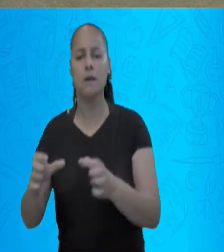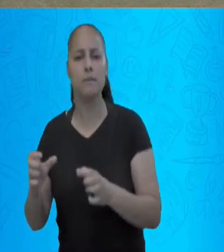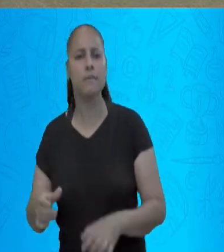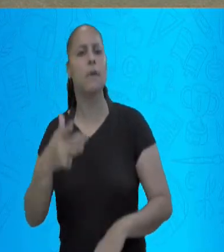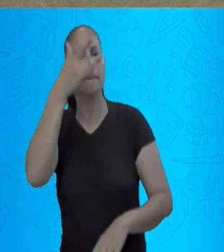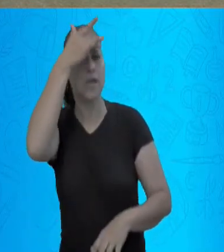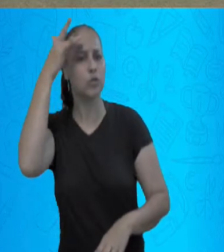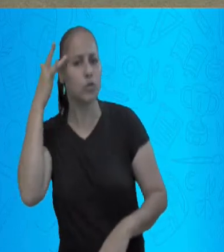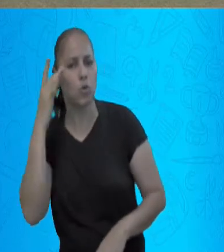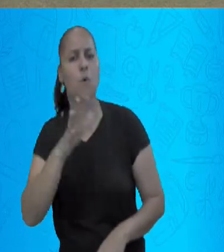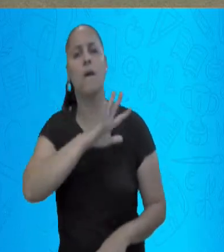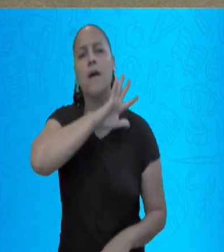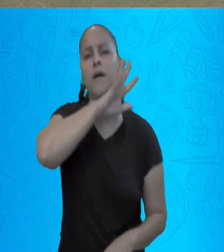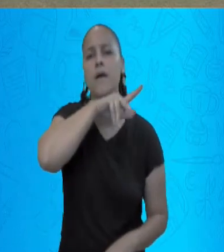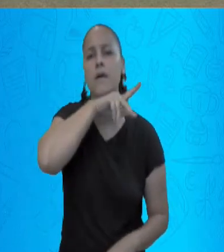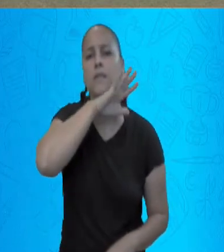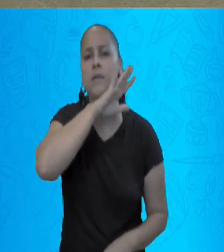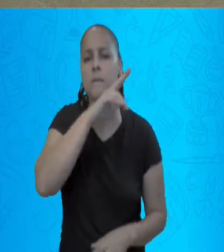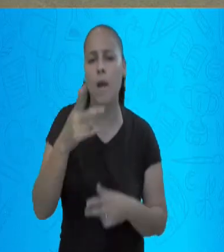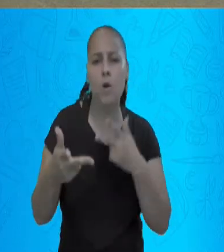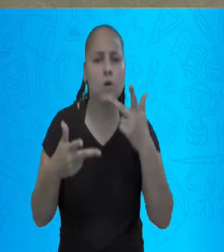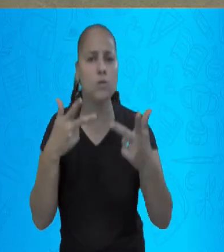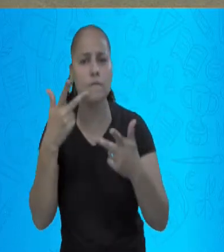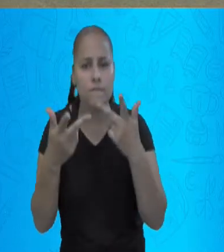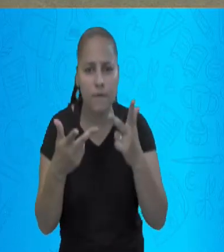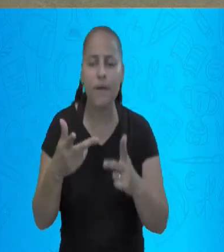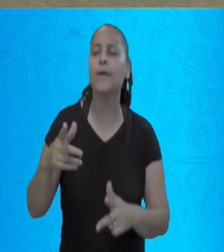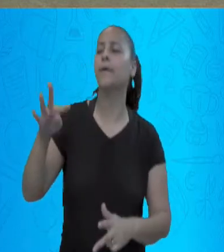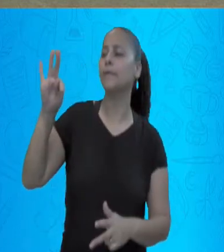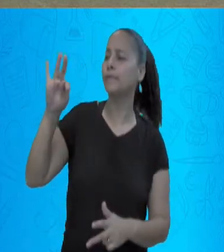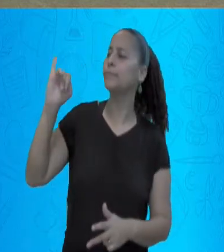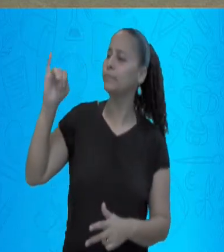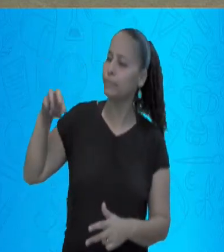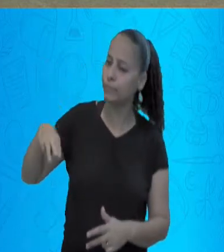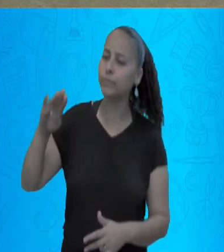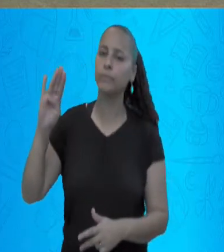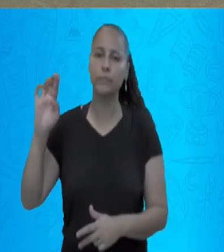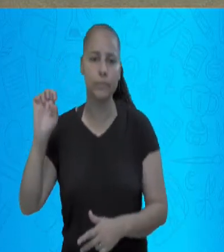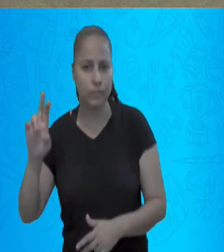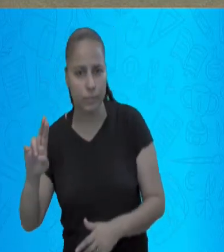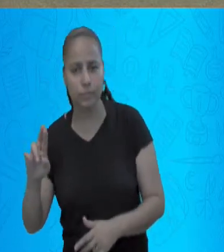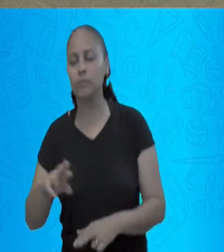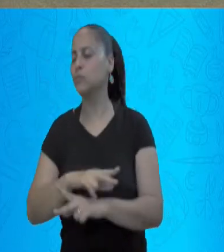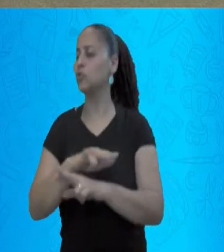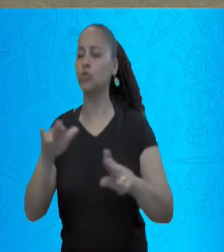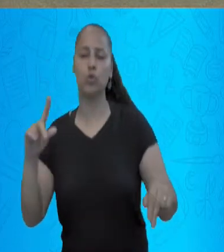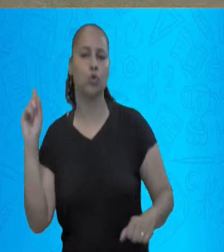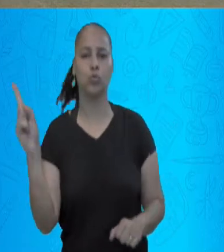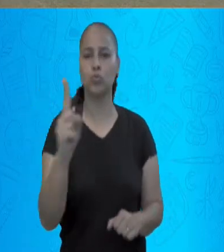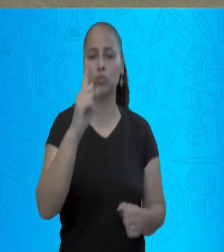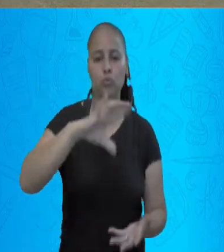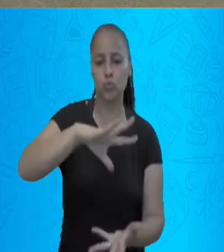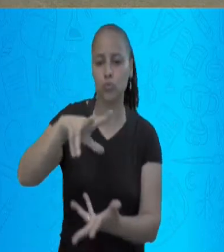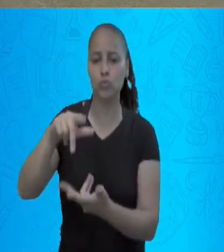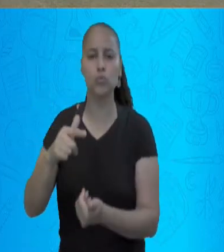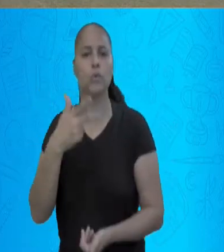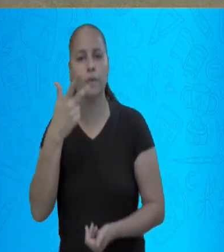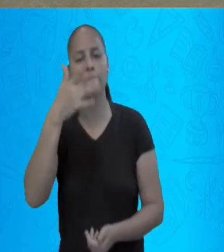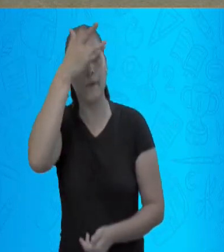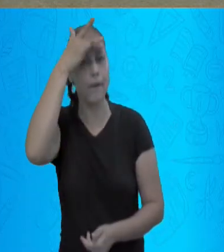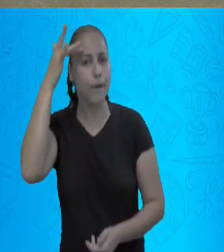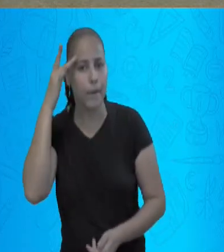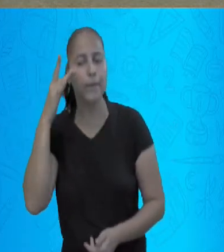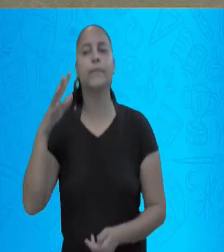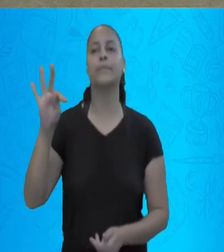Cada animal, quando transmite alguma voz, é um timbre. E nós, os seres humanos,